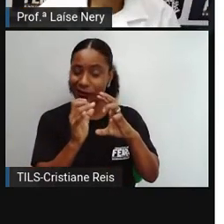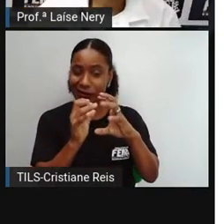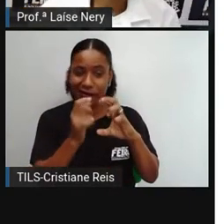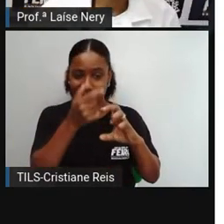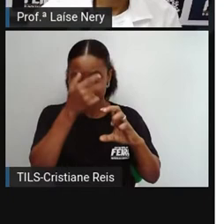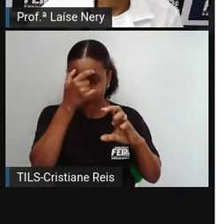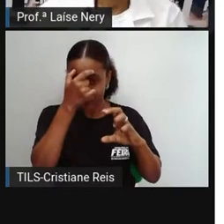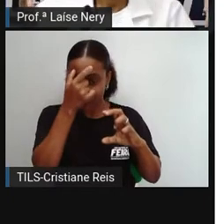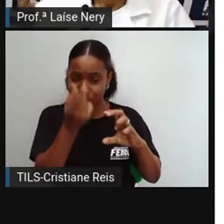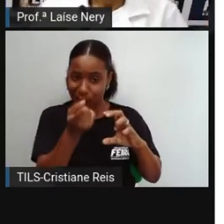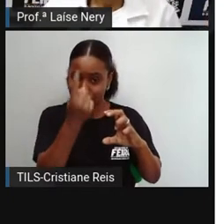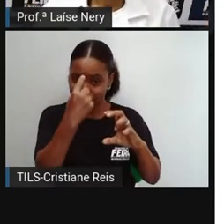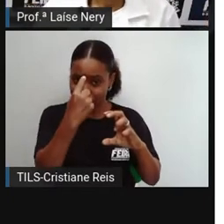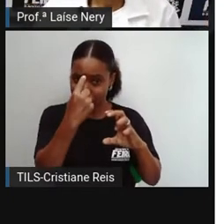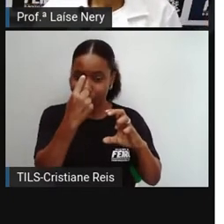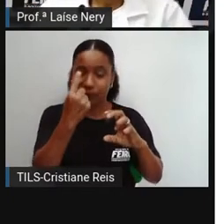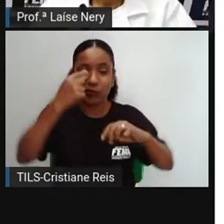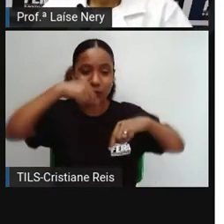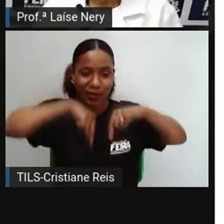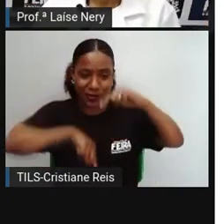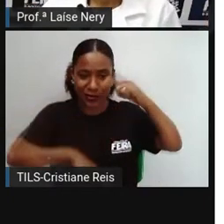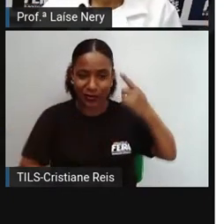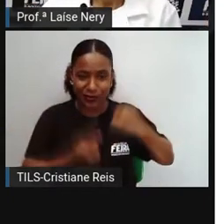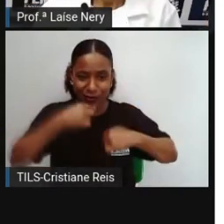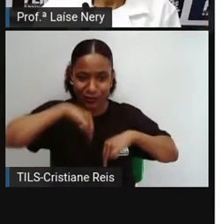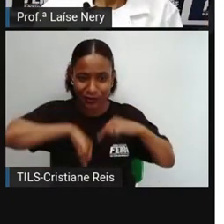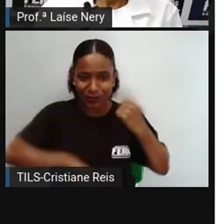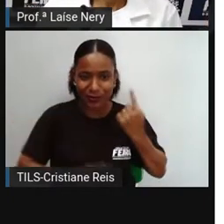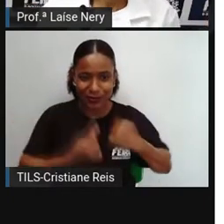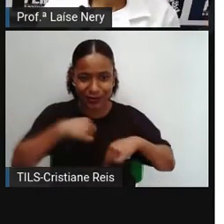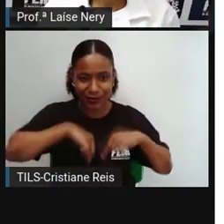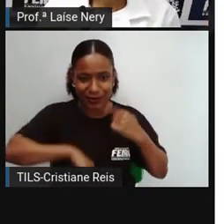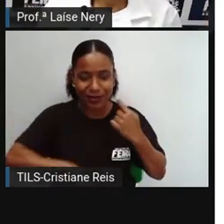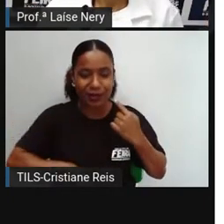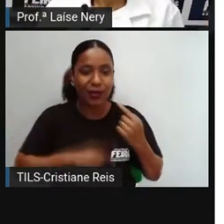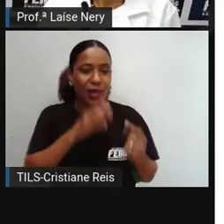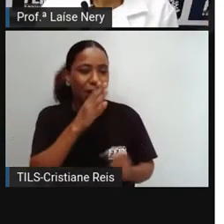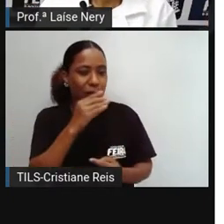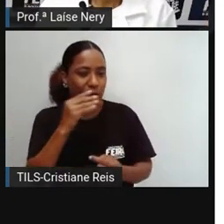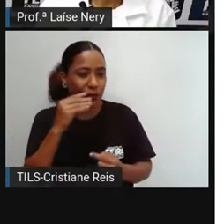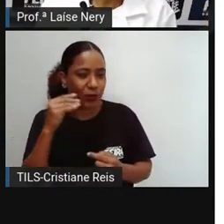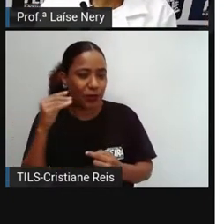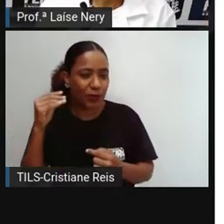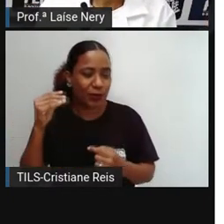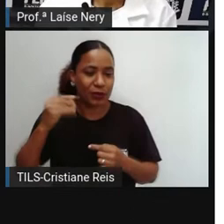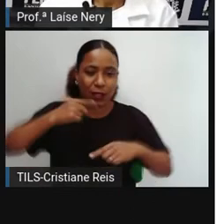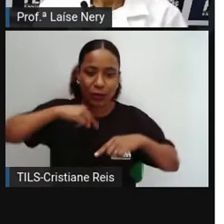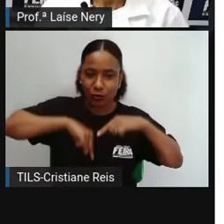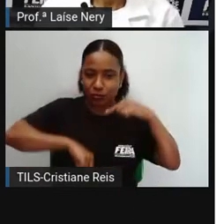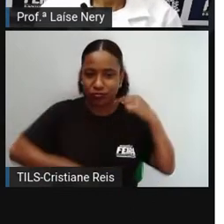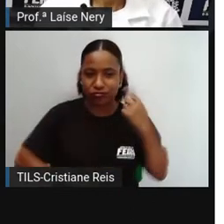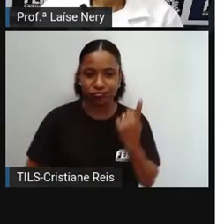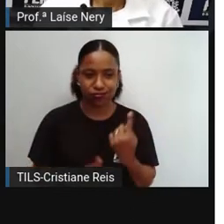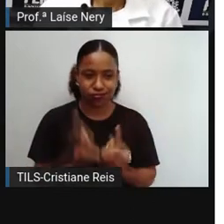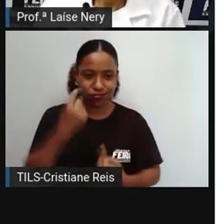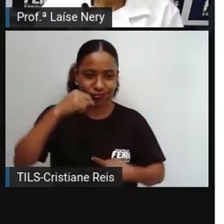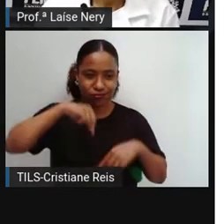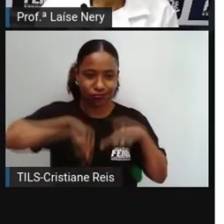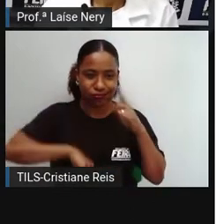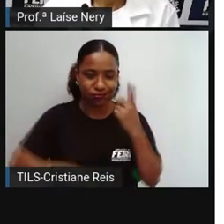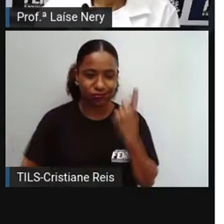grande quantidade no corpo da pessoa, durante a adolescência, no corpo do adolescente. E essa